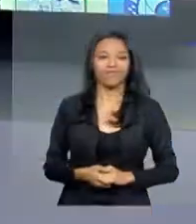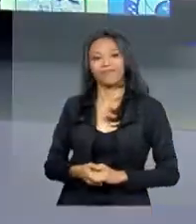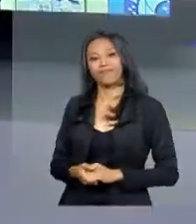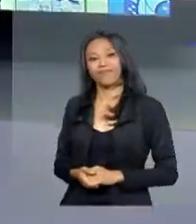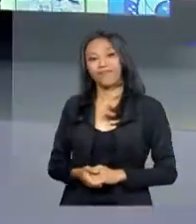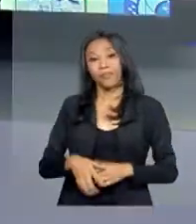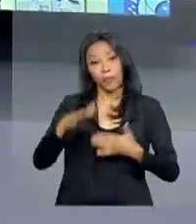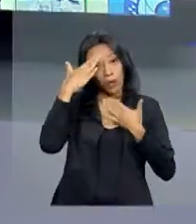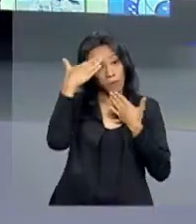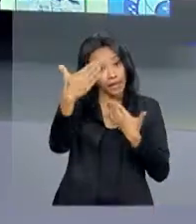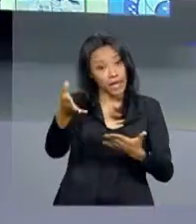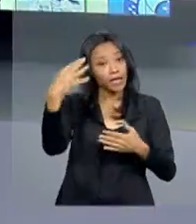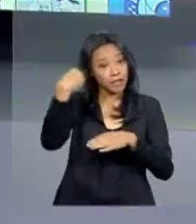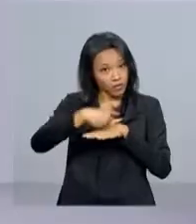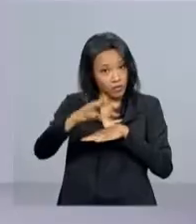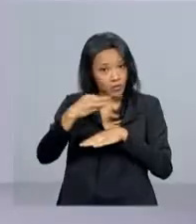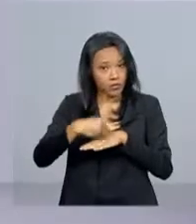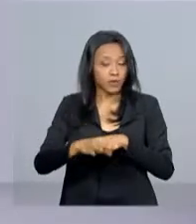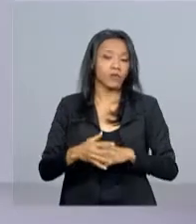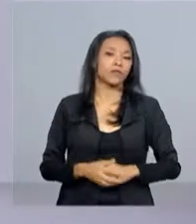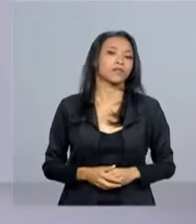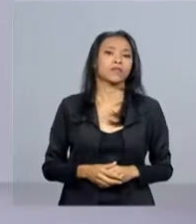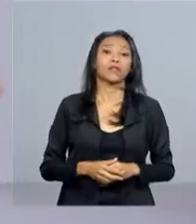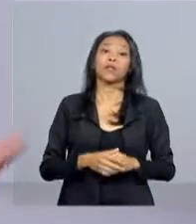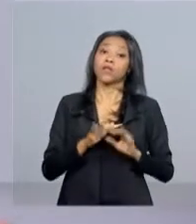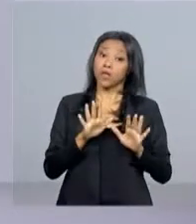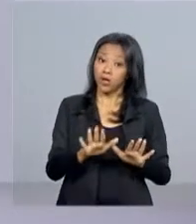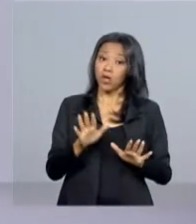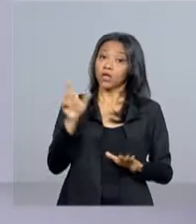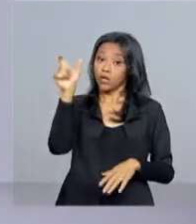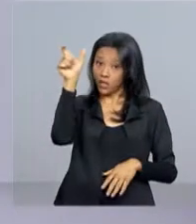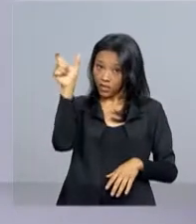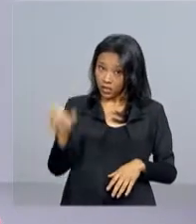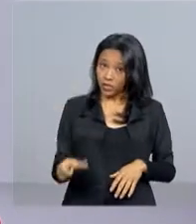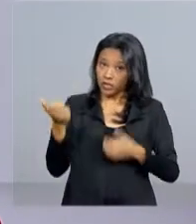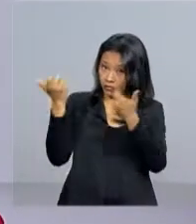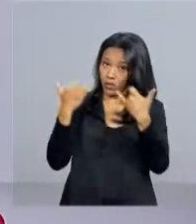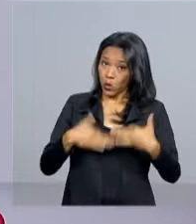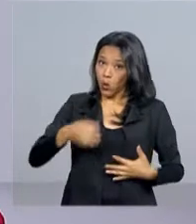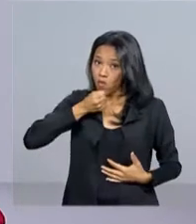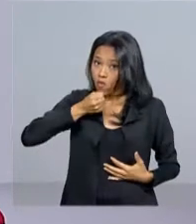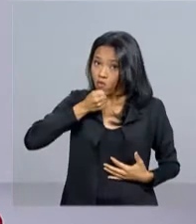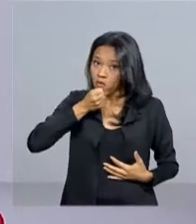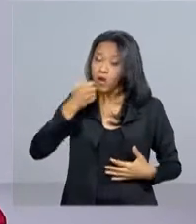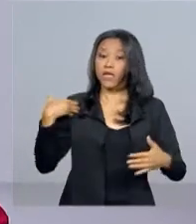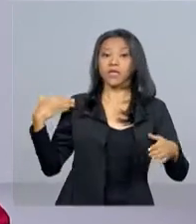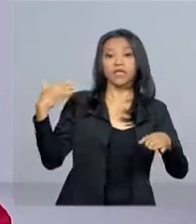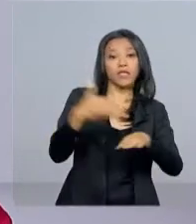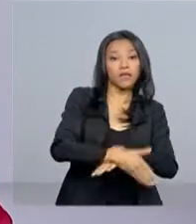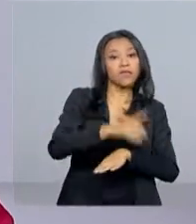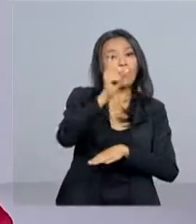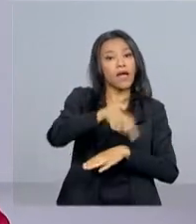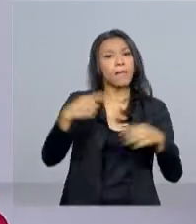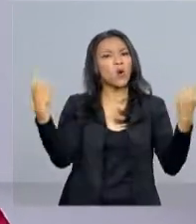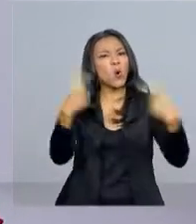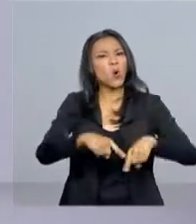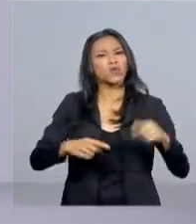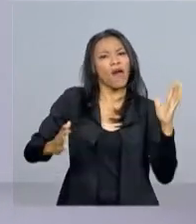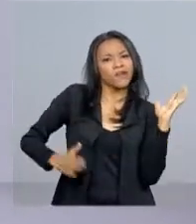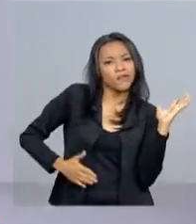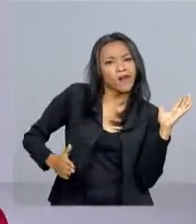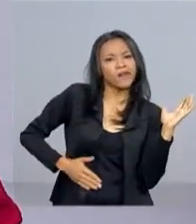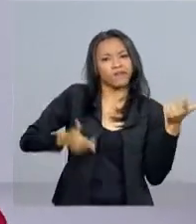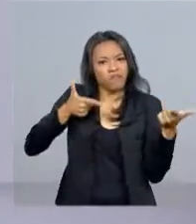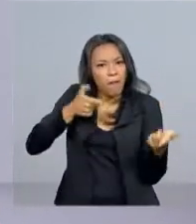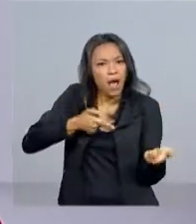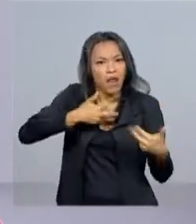Obrigada, Leandro, pelas suas informações. E olha, como Leandro disse, a intervenção federal no Estado foi decretada para combater o crime organizado